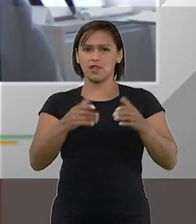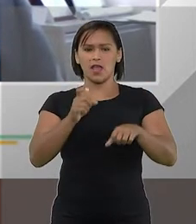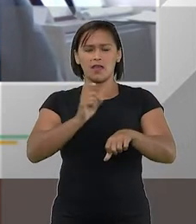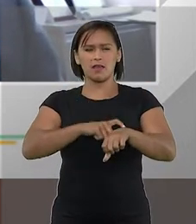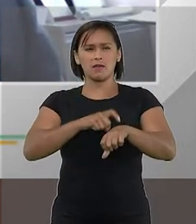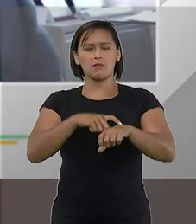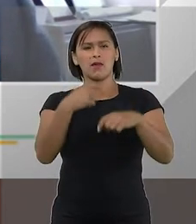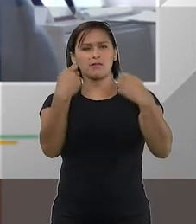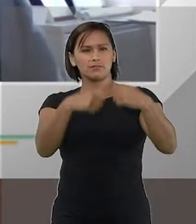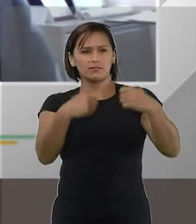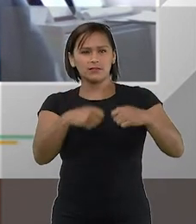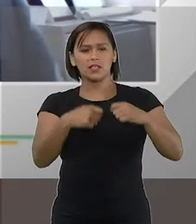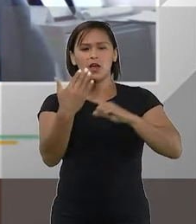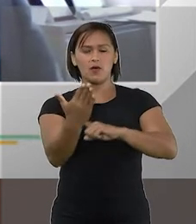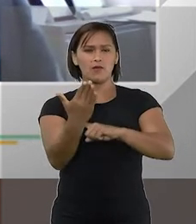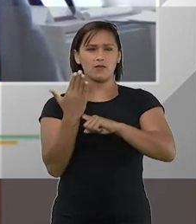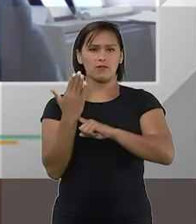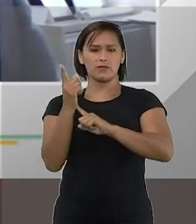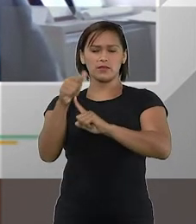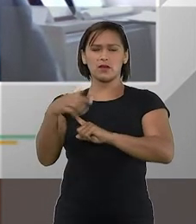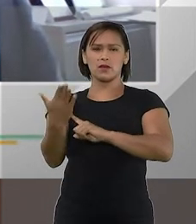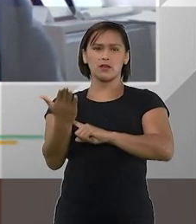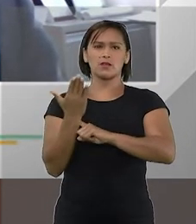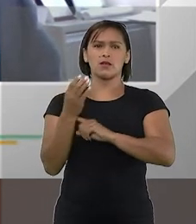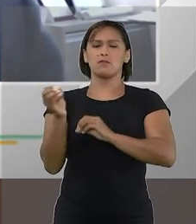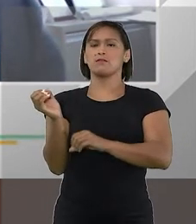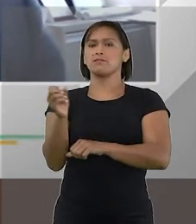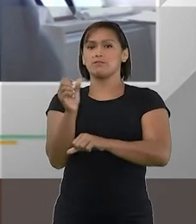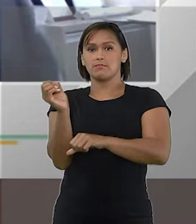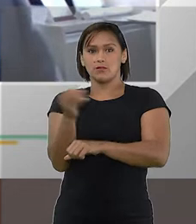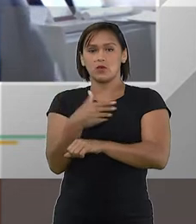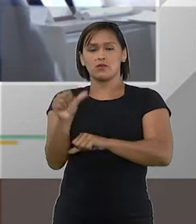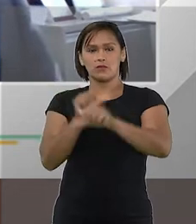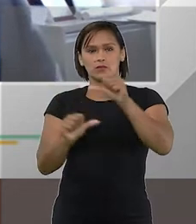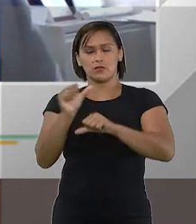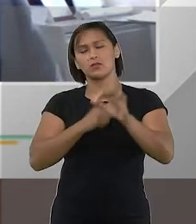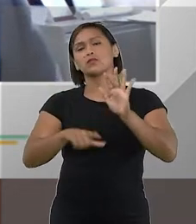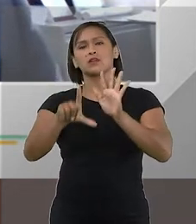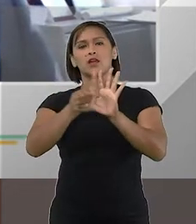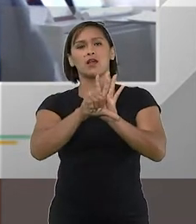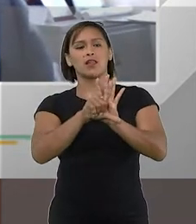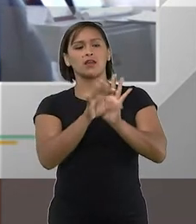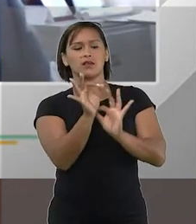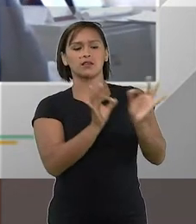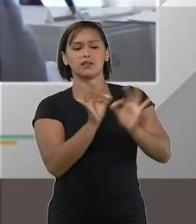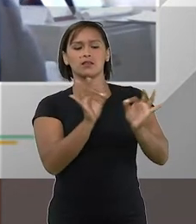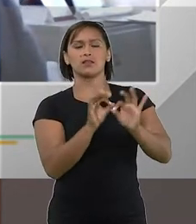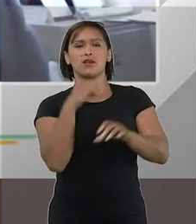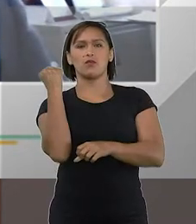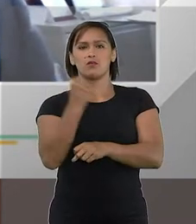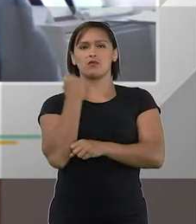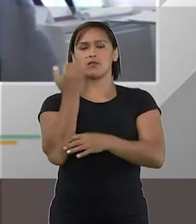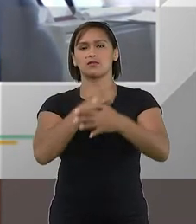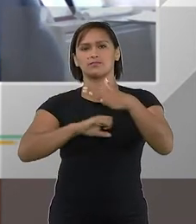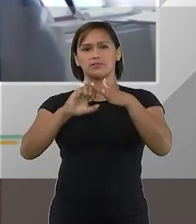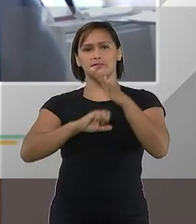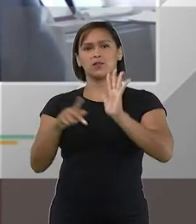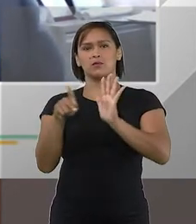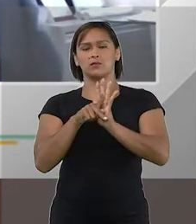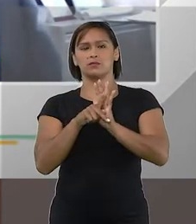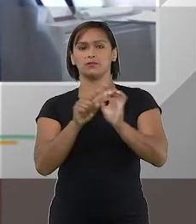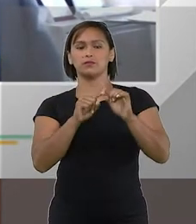que nós mais precisávamos de uma modernização na nossa legislação que trata da crise empresarial.